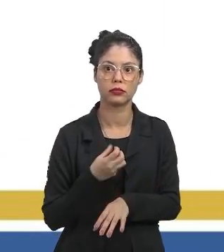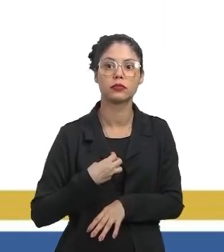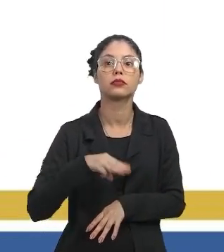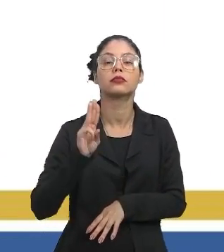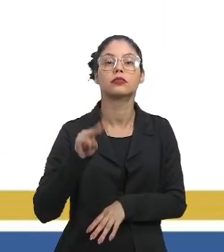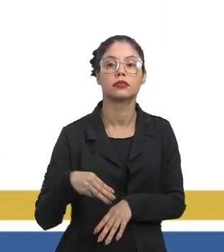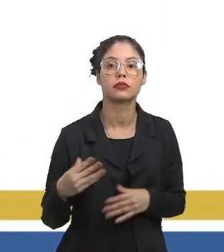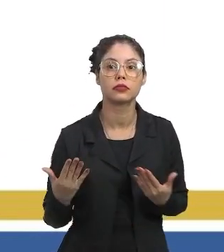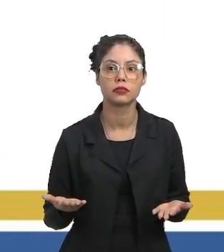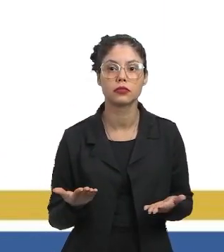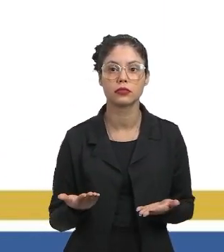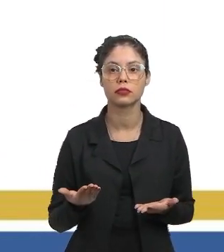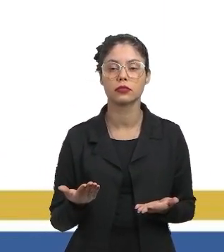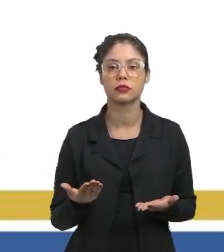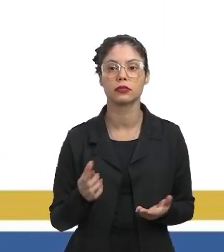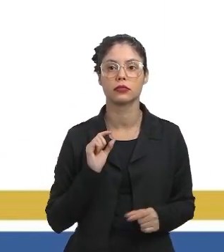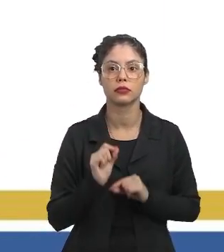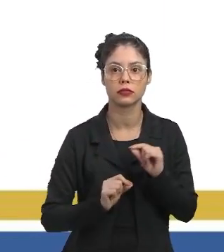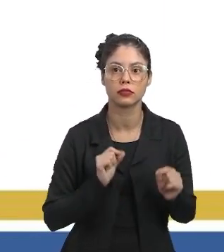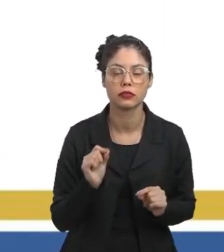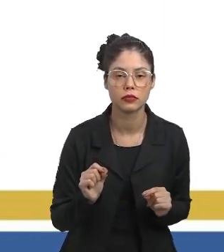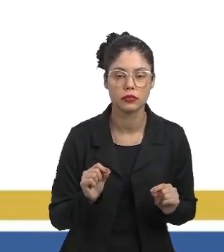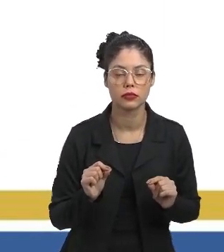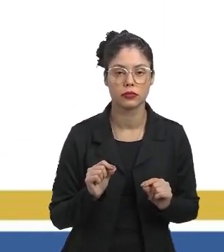é que está decompondo aí?